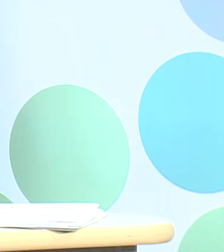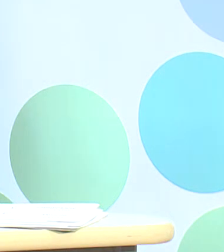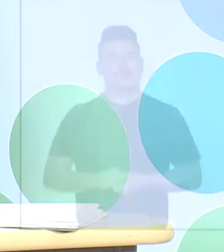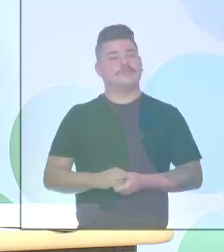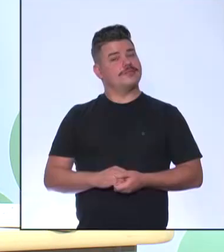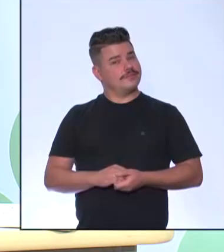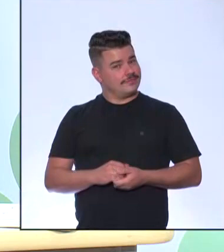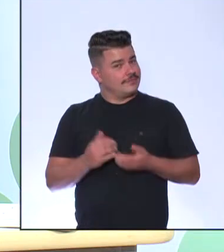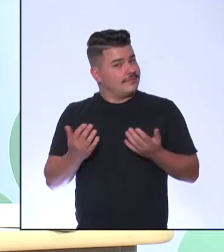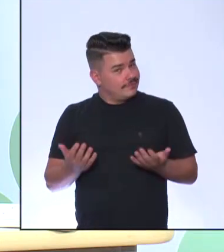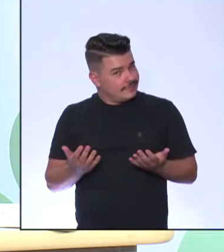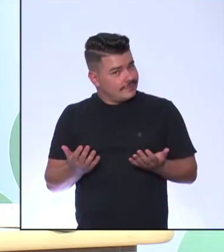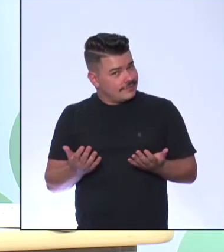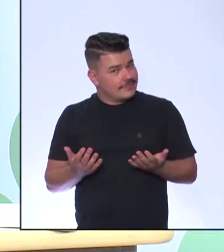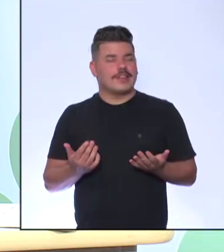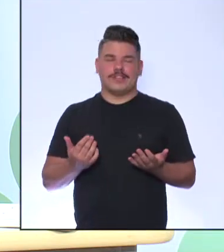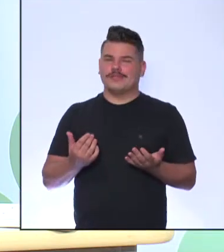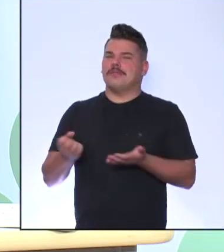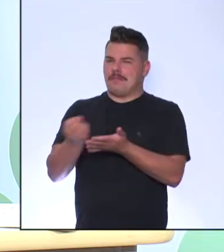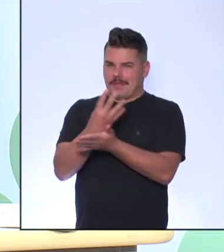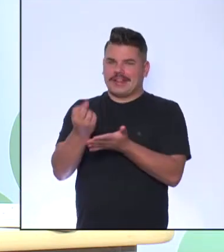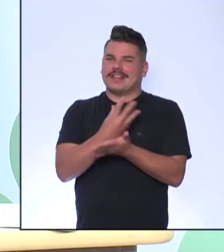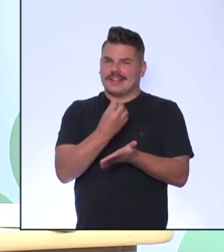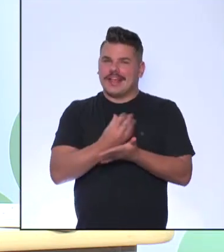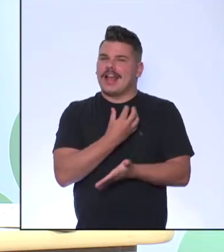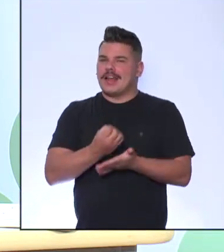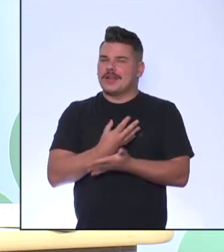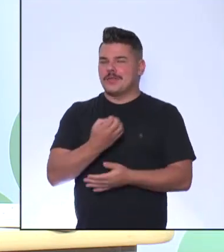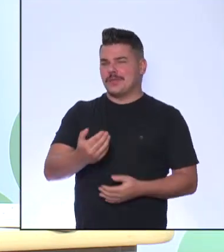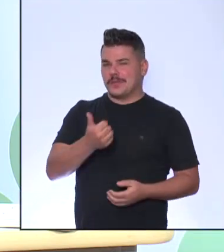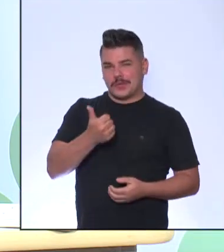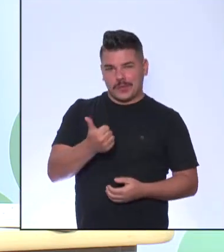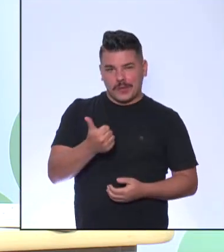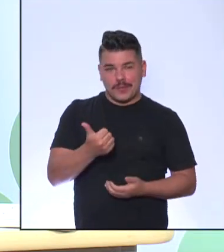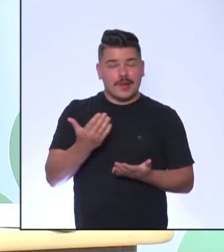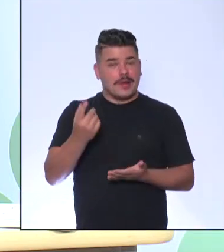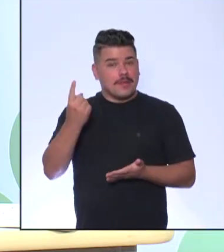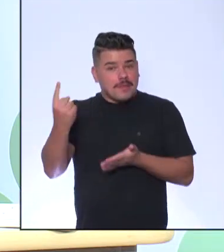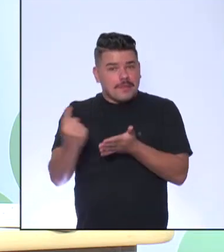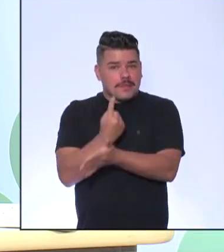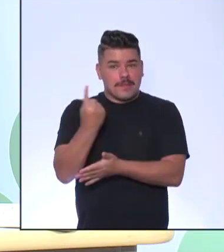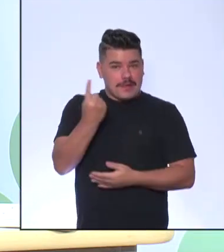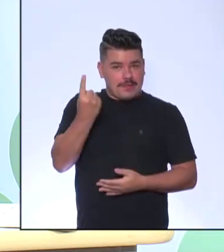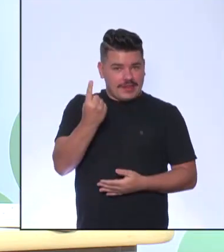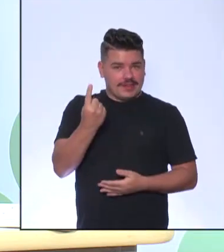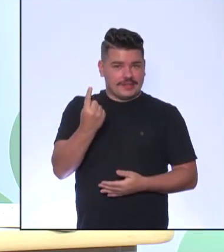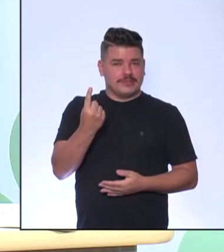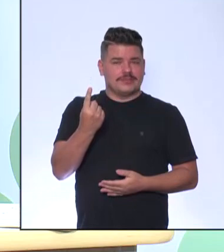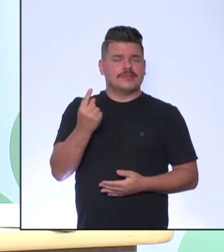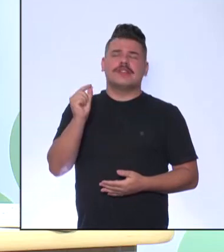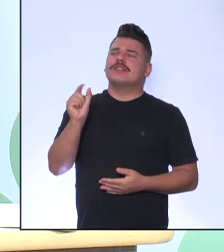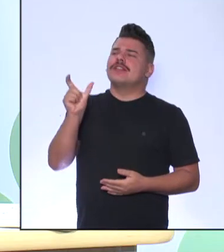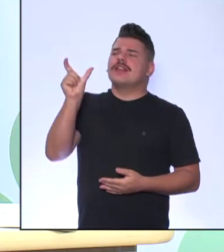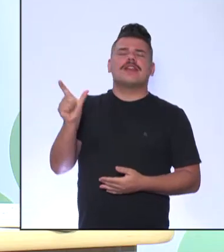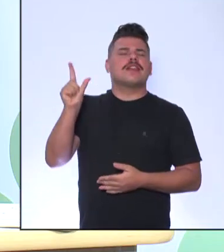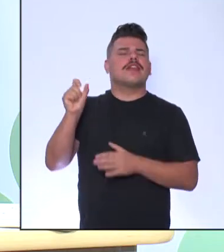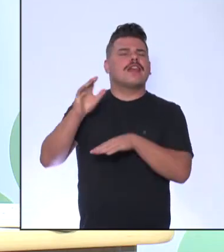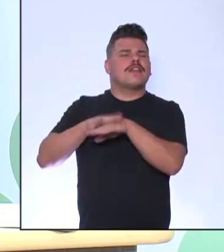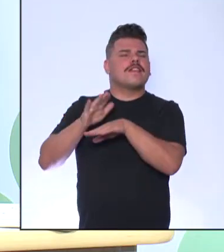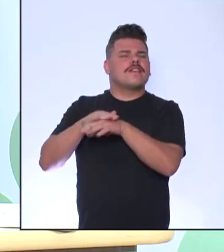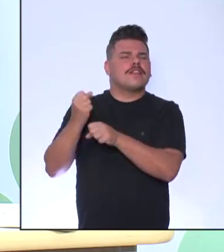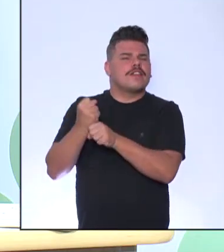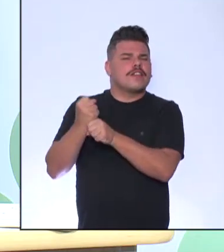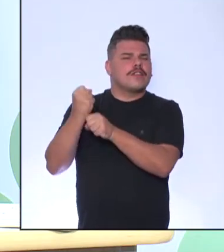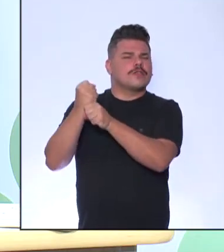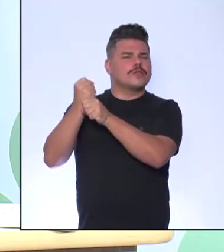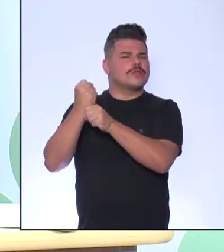Bom, tivemos algumas interações pelo chat E em relação à primeira pergunta Quem foram os autores dessa obra A